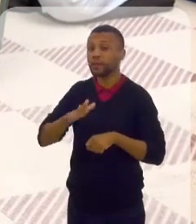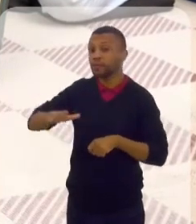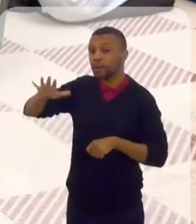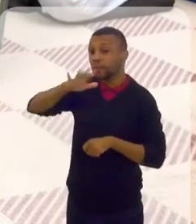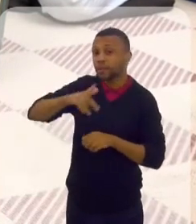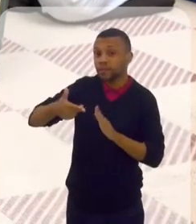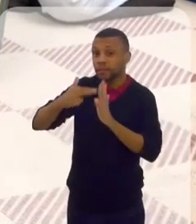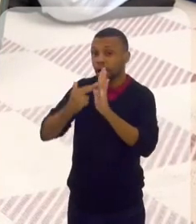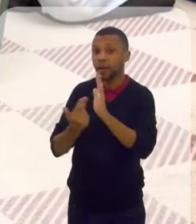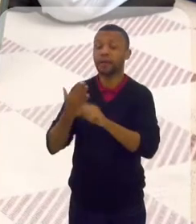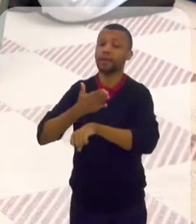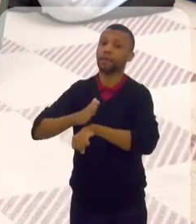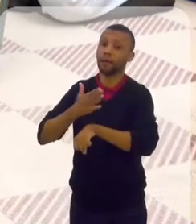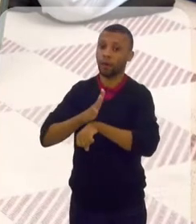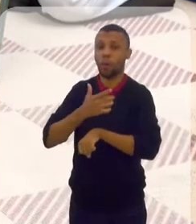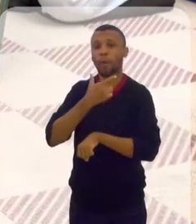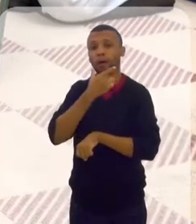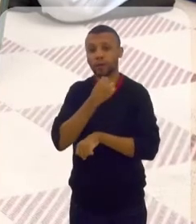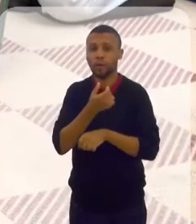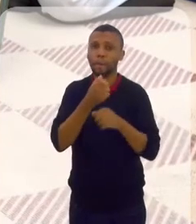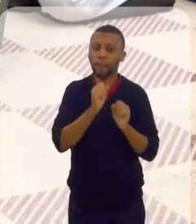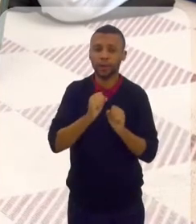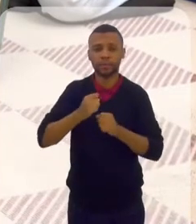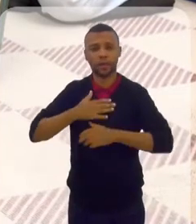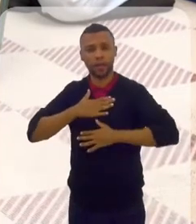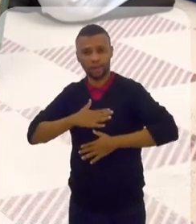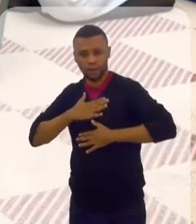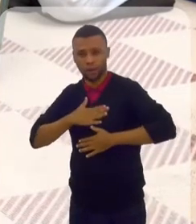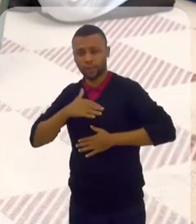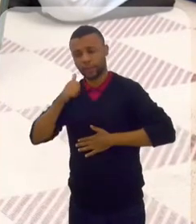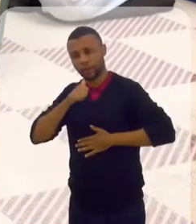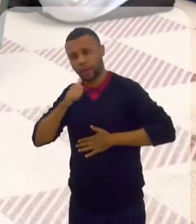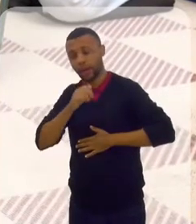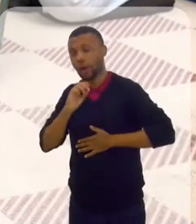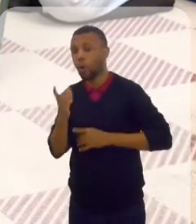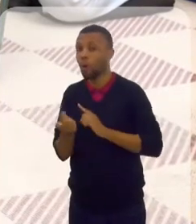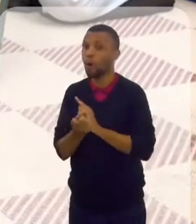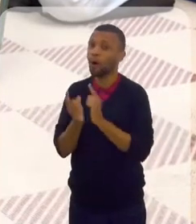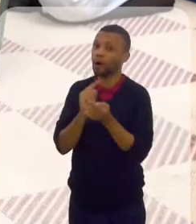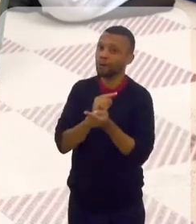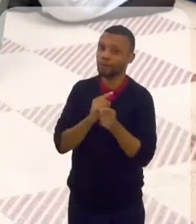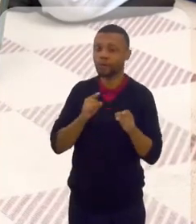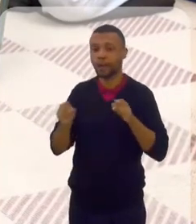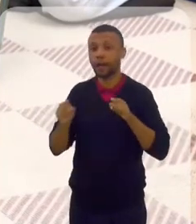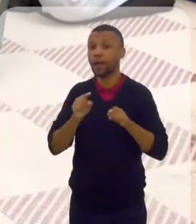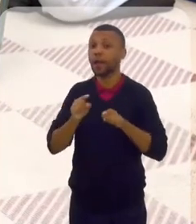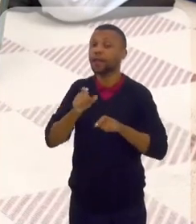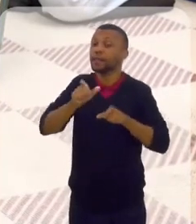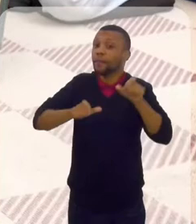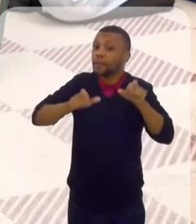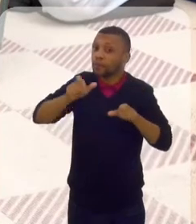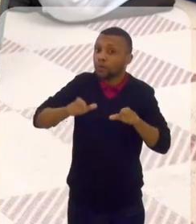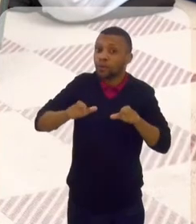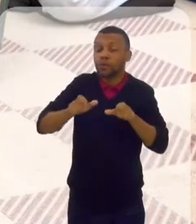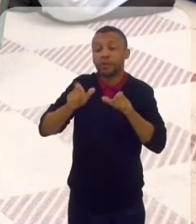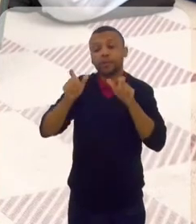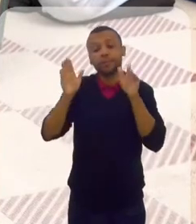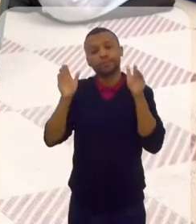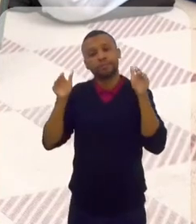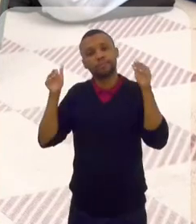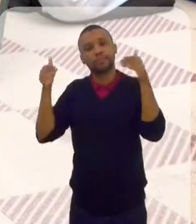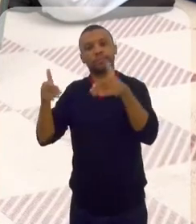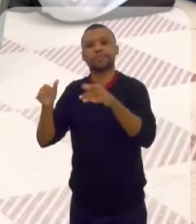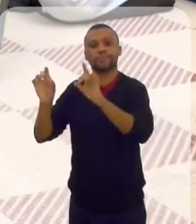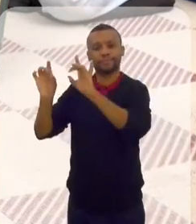praxe, o marido pode lavar o corpo da mulher, a mulher pode lavar o corpo do marido. Mas, geralmente, tem pessoas especializadas